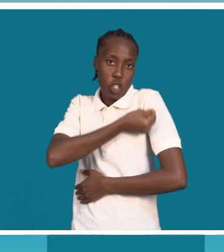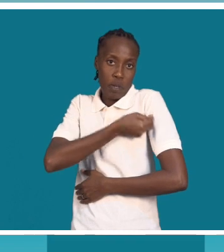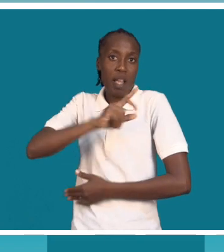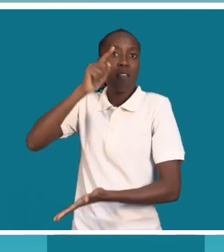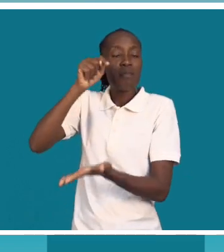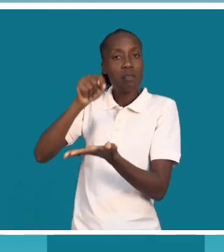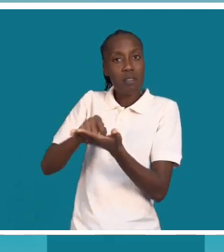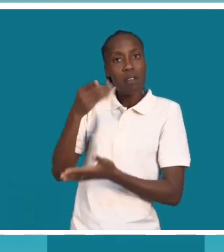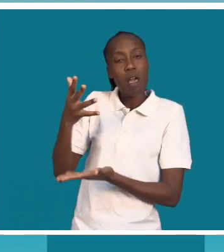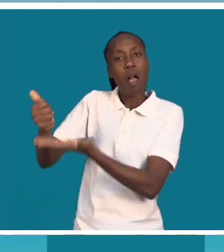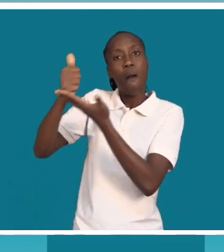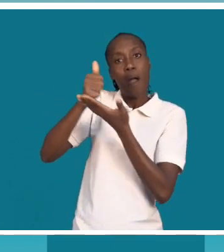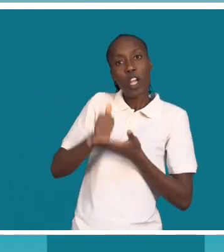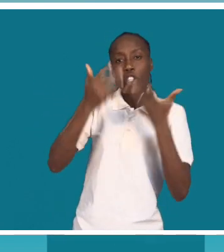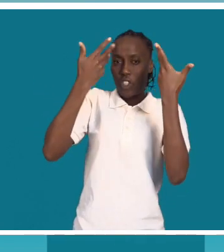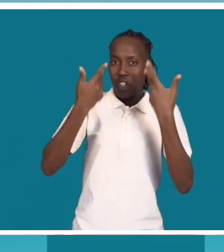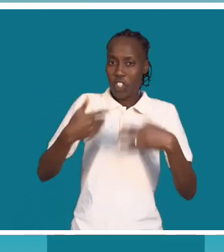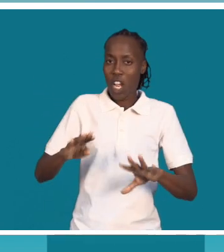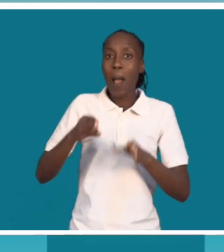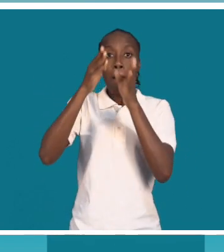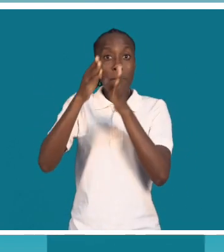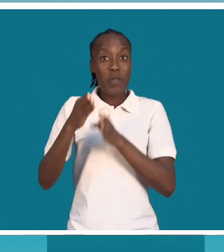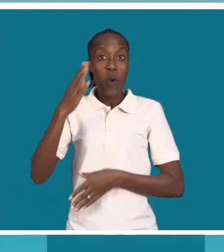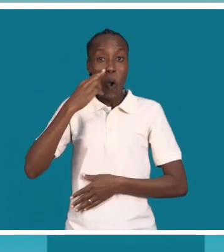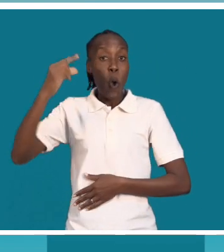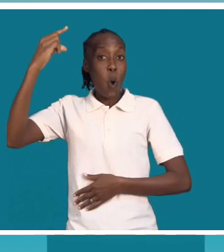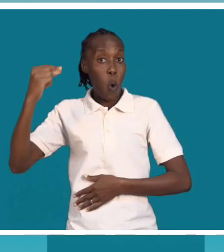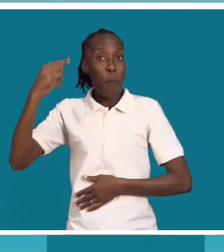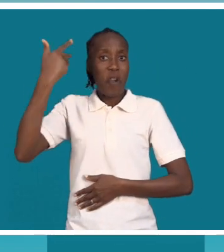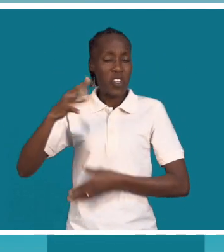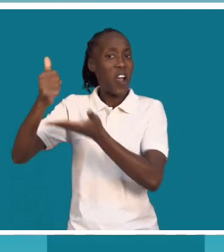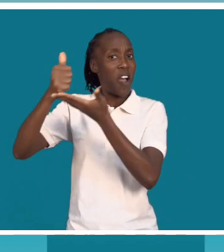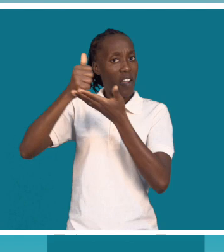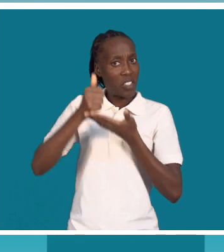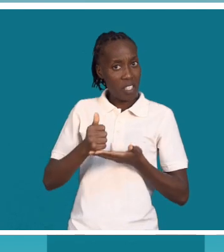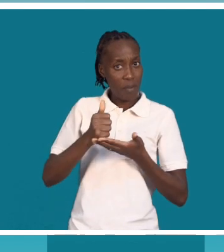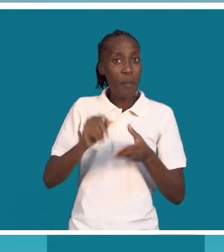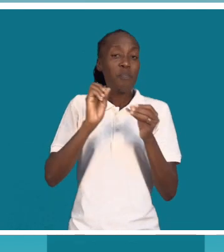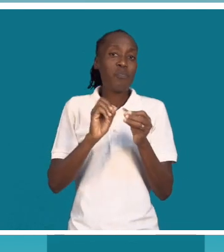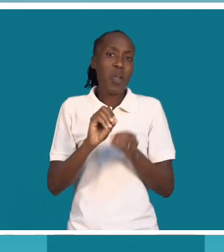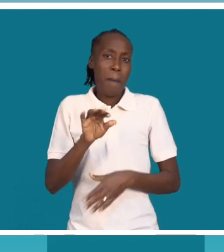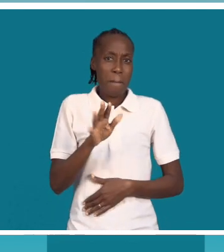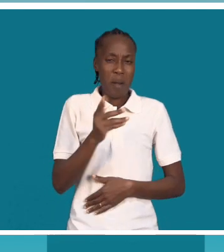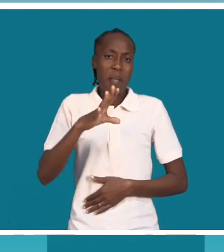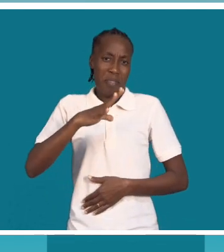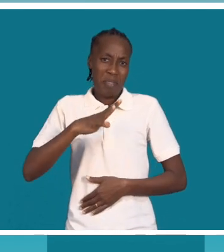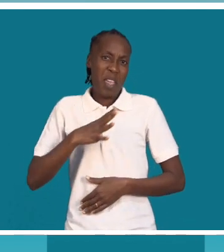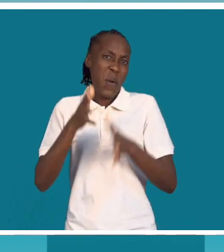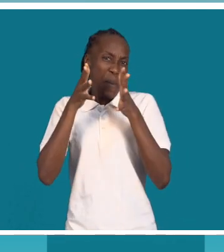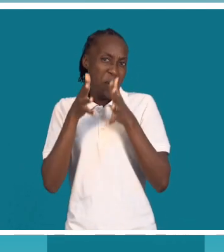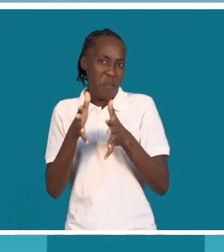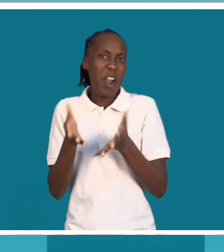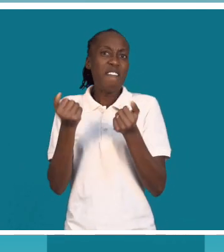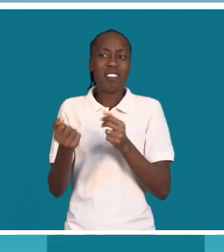levar ao hospital central. Por menos, me atendiu um senhor cubano. Ayer me havia atendido, graças a Deus, por menos,